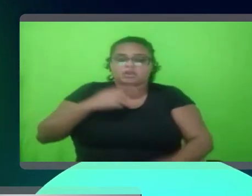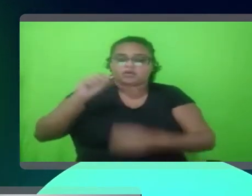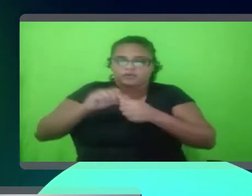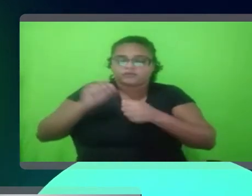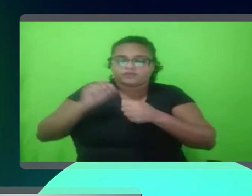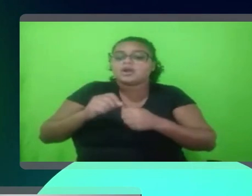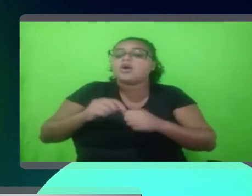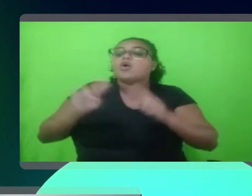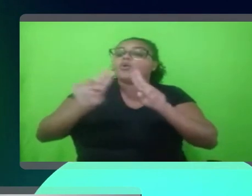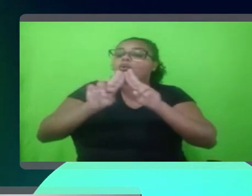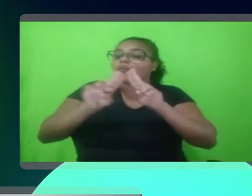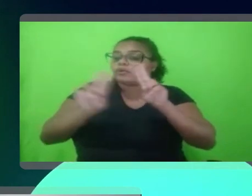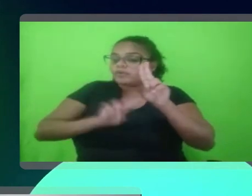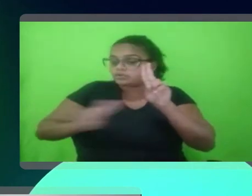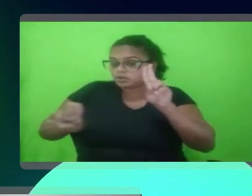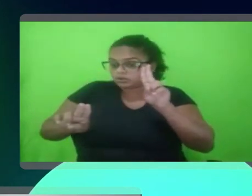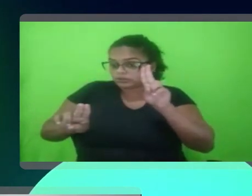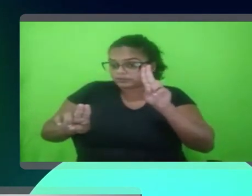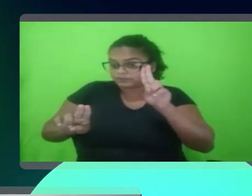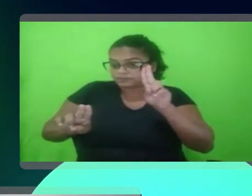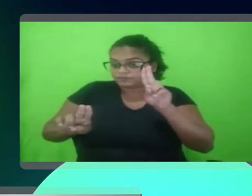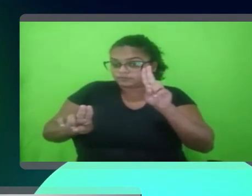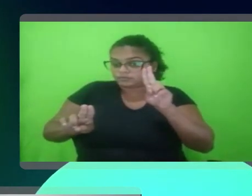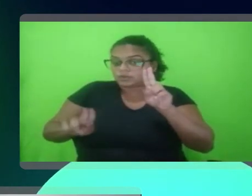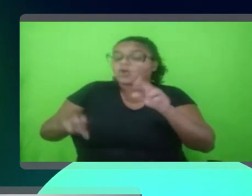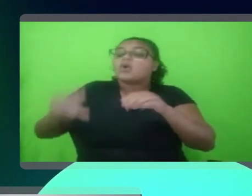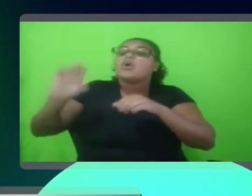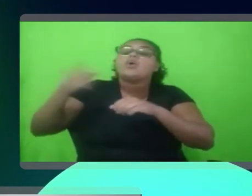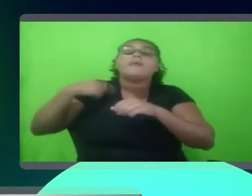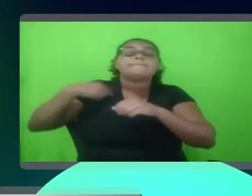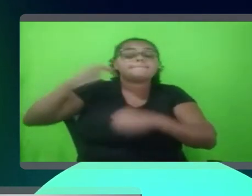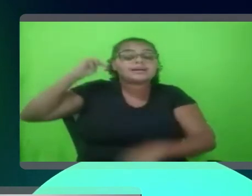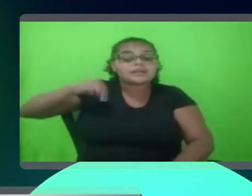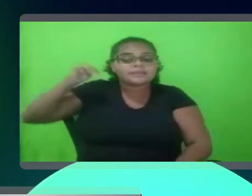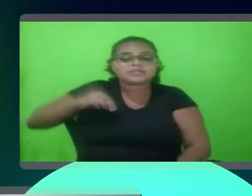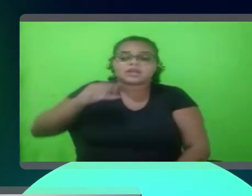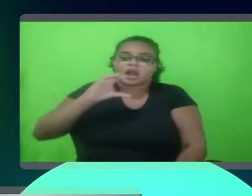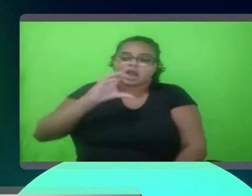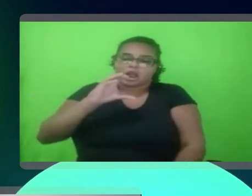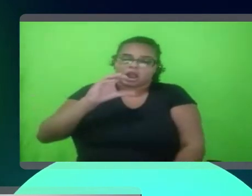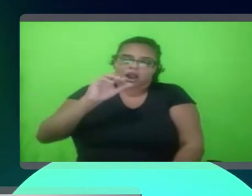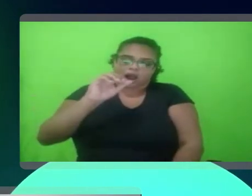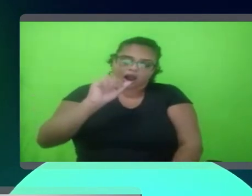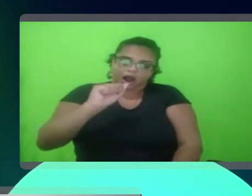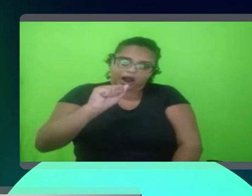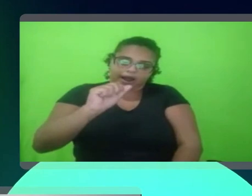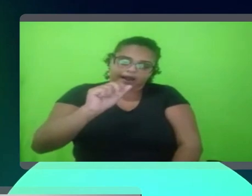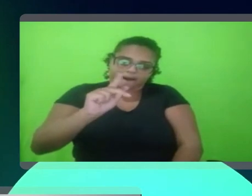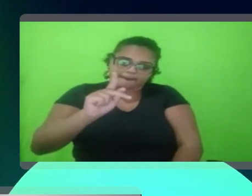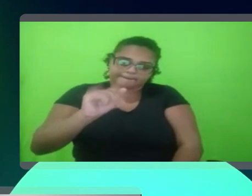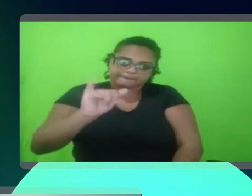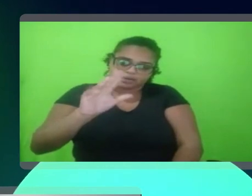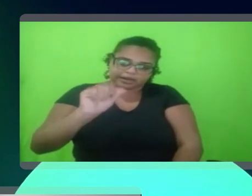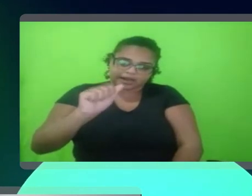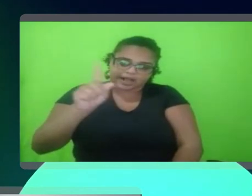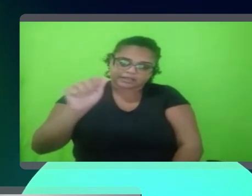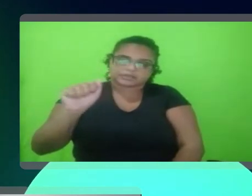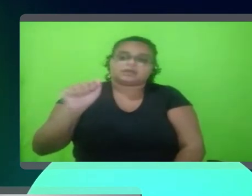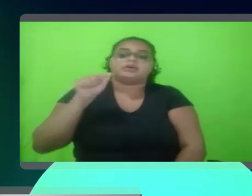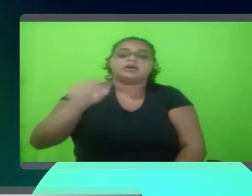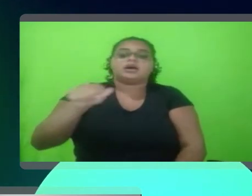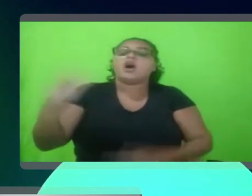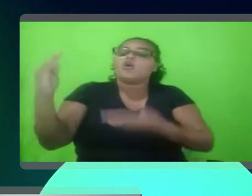eu fiz na, na UFRJ, tá, é, lá o curso de matemática aplicada, você entra, você tem, né, como se fosse um ciclo básico da engenharia, você tem algumas